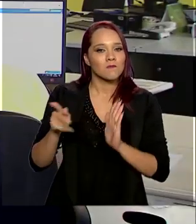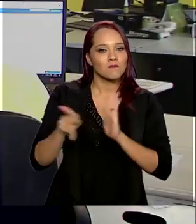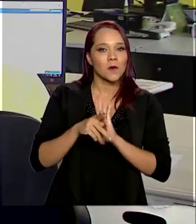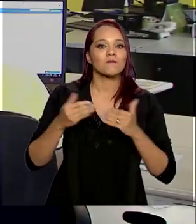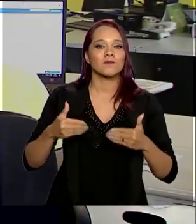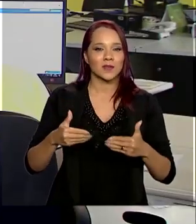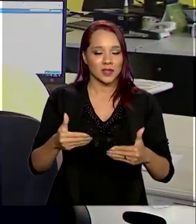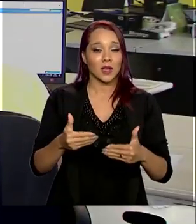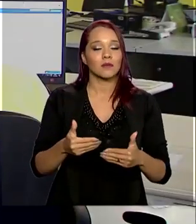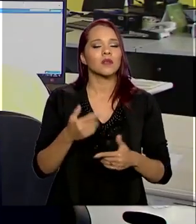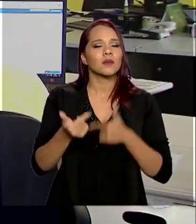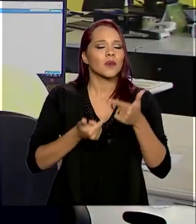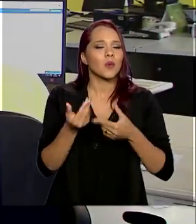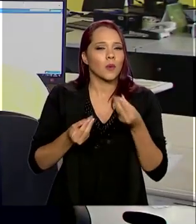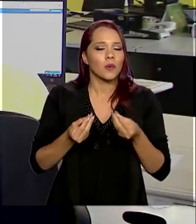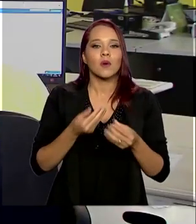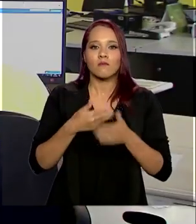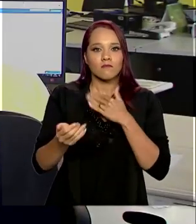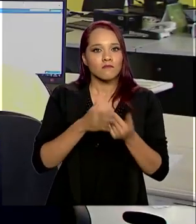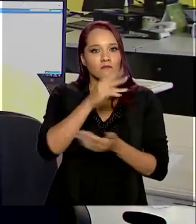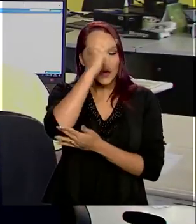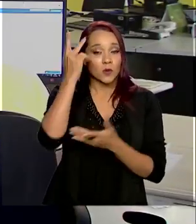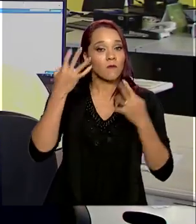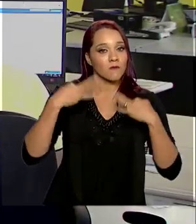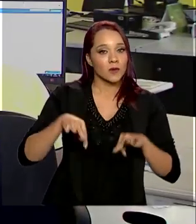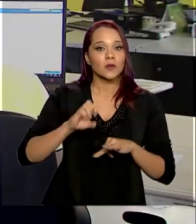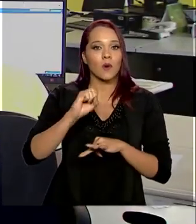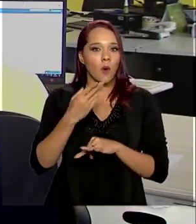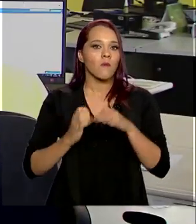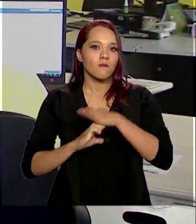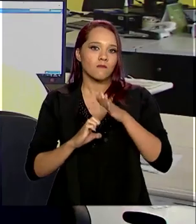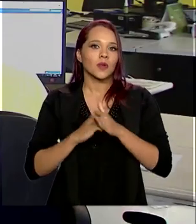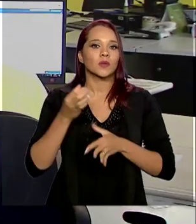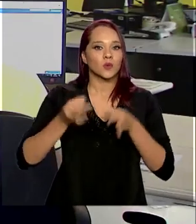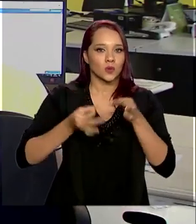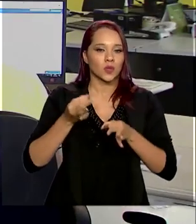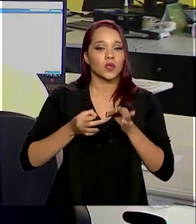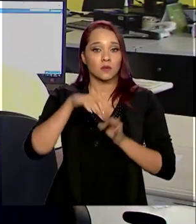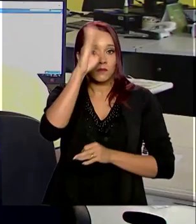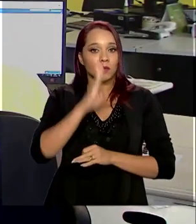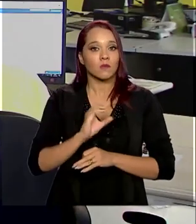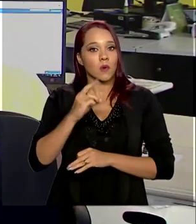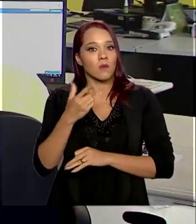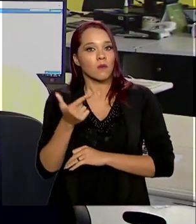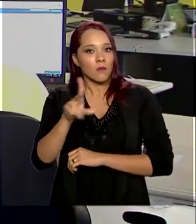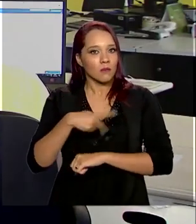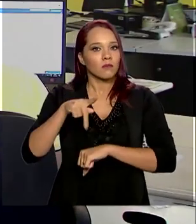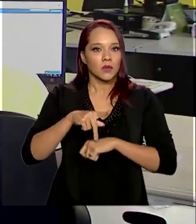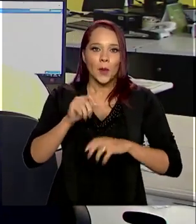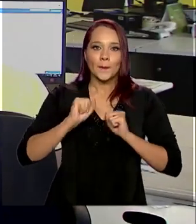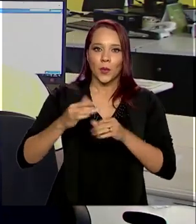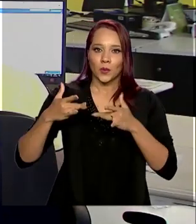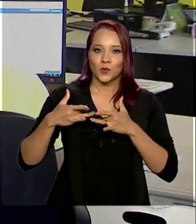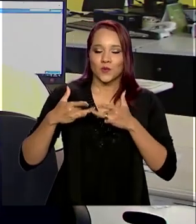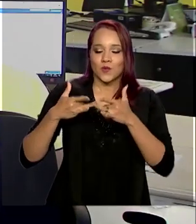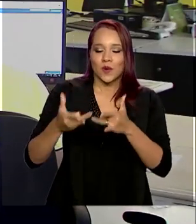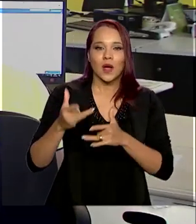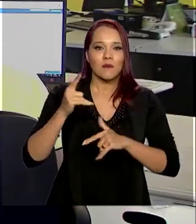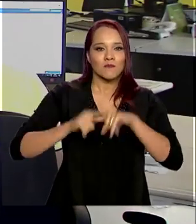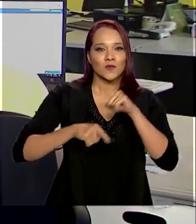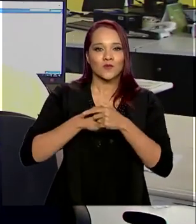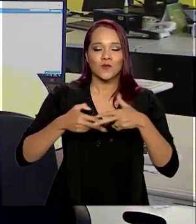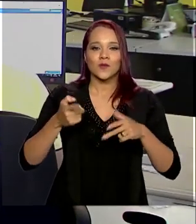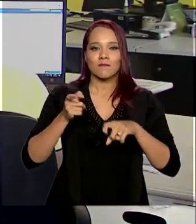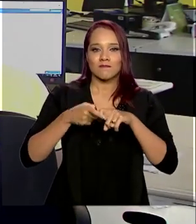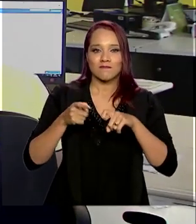Ministério. E funciona assim. Qualquer pessoa física ou jurídica, brasileira ou estrangeira, pode doar produtos médicos